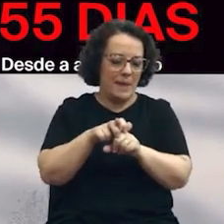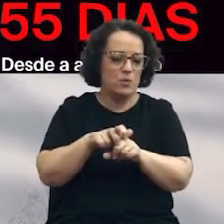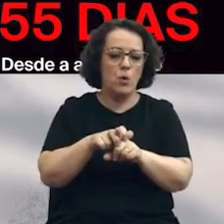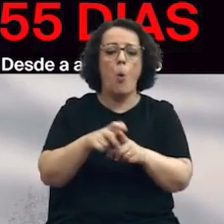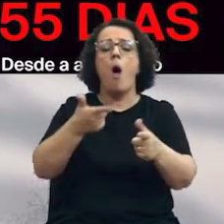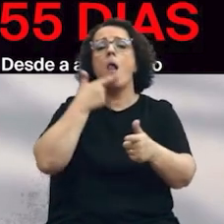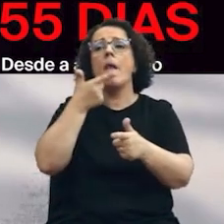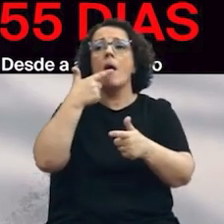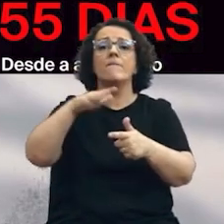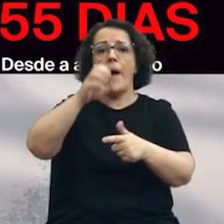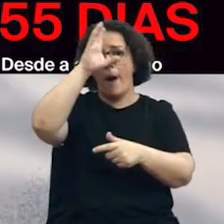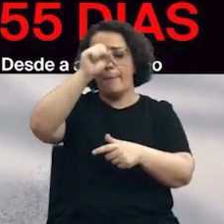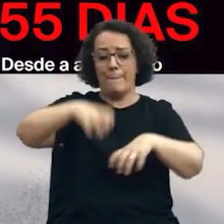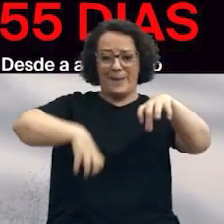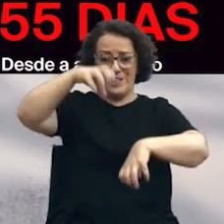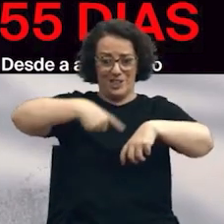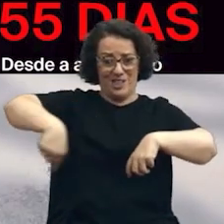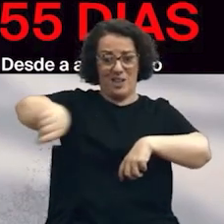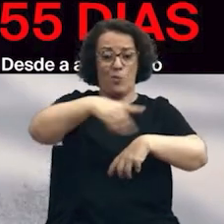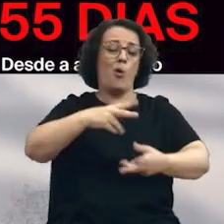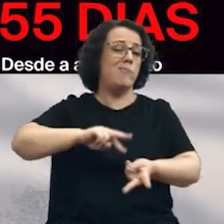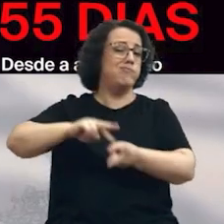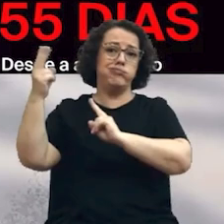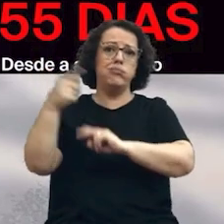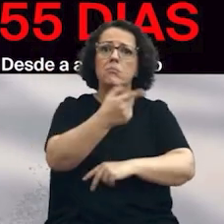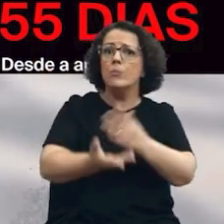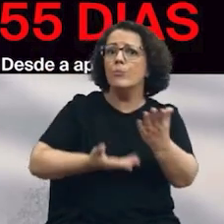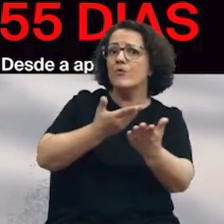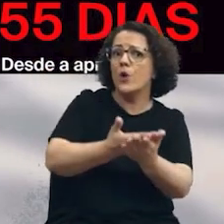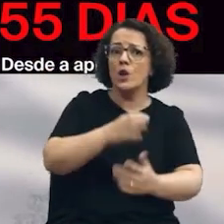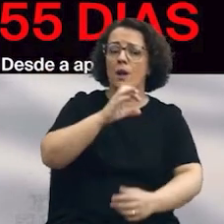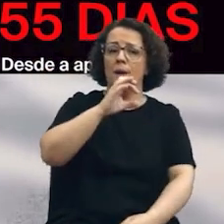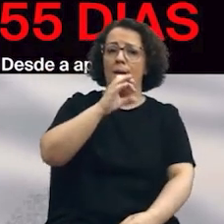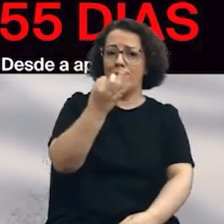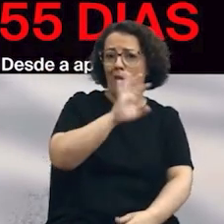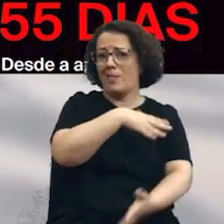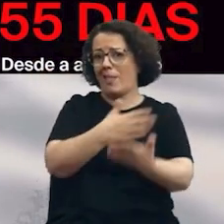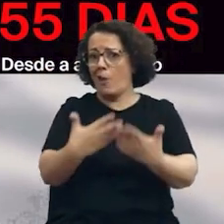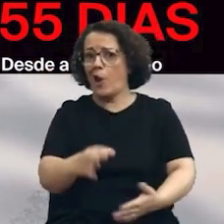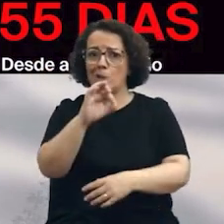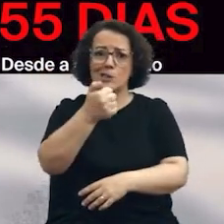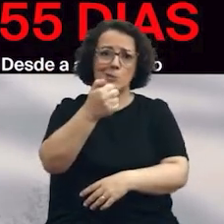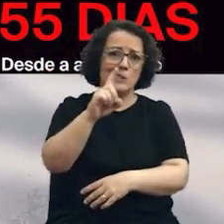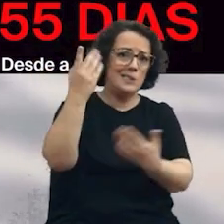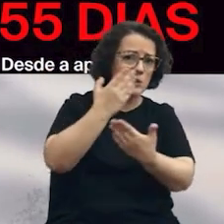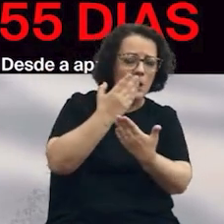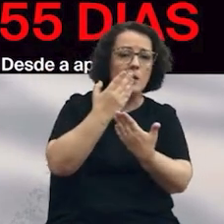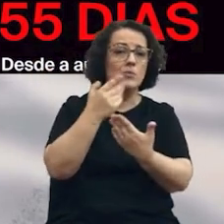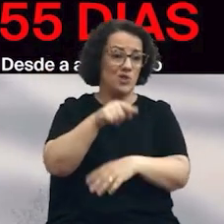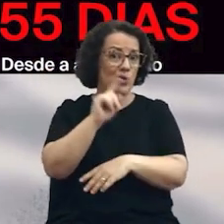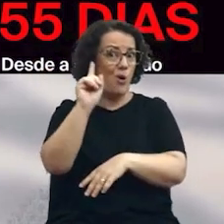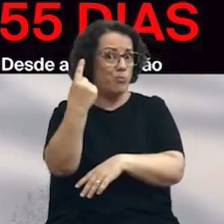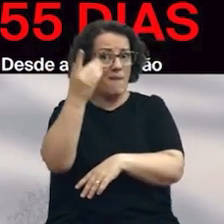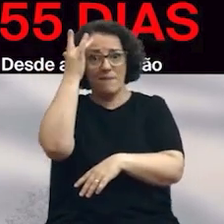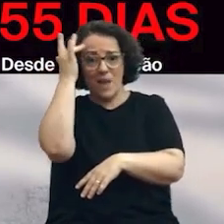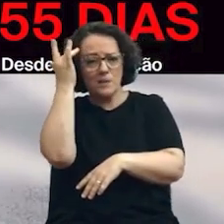porque os Ministérios vão sair de lá, passaram 855 dias desde a aprovação. Seria fácil, diria eu, e seria bom para o Sr. Presidente da Câmara